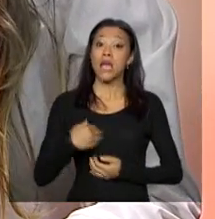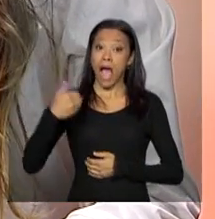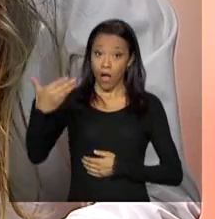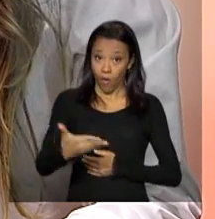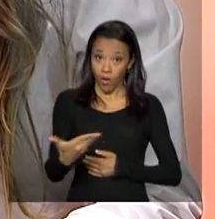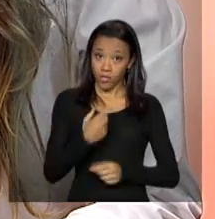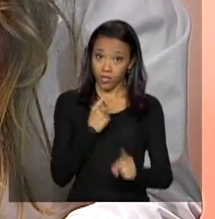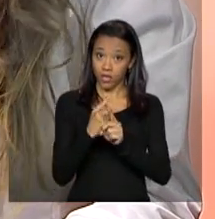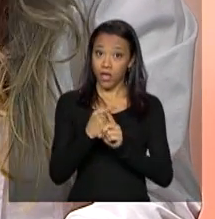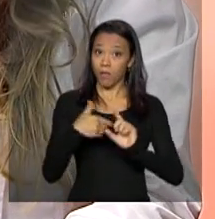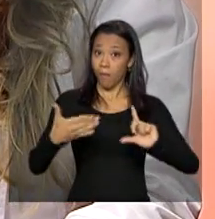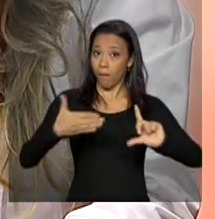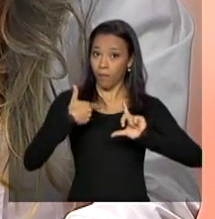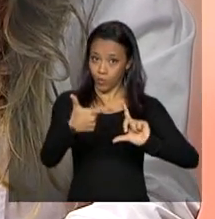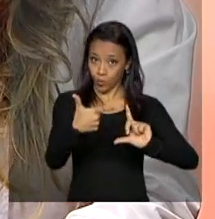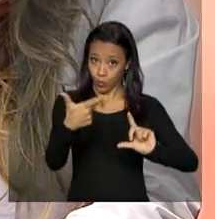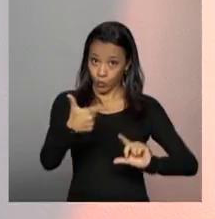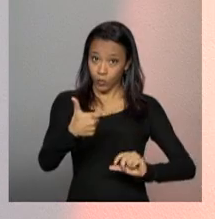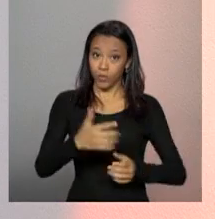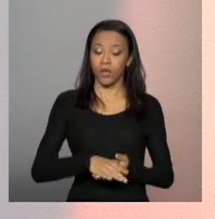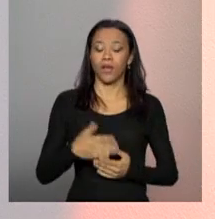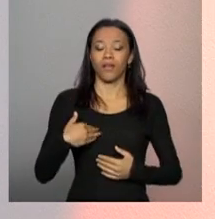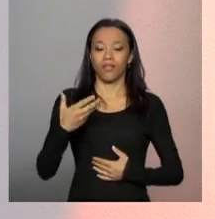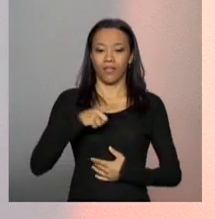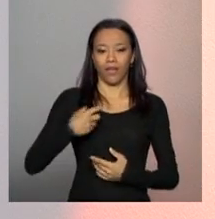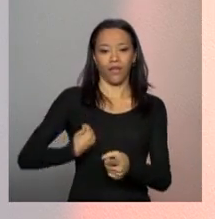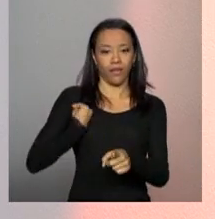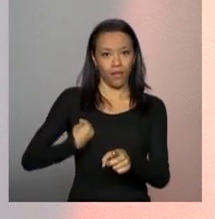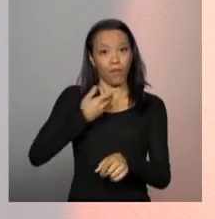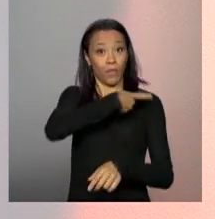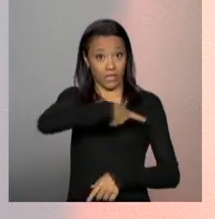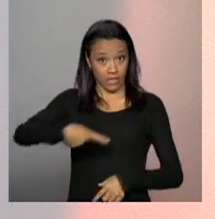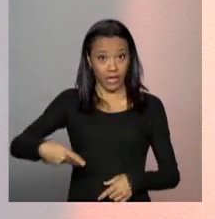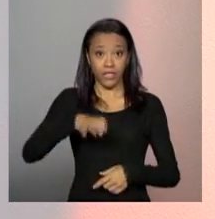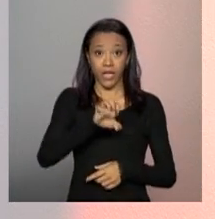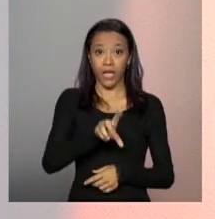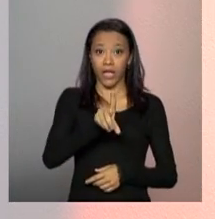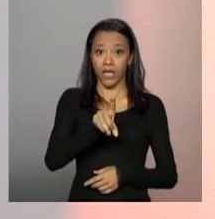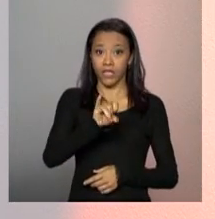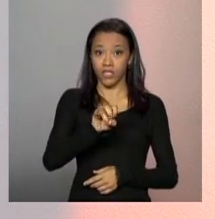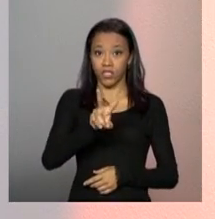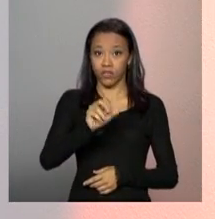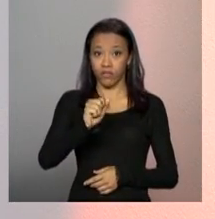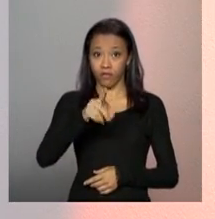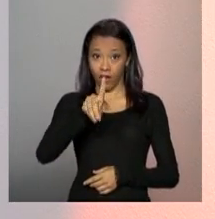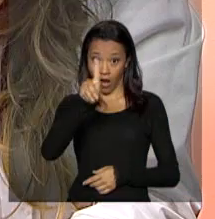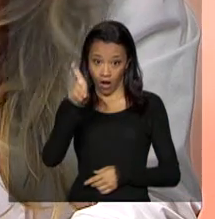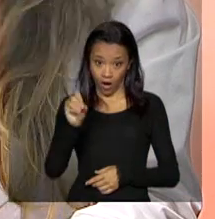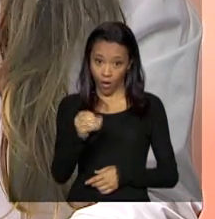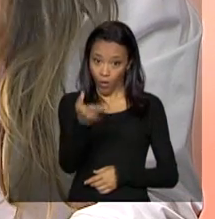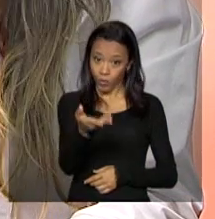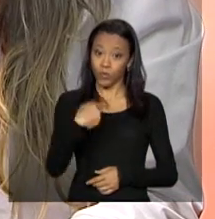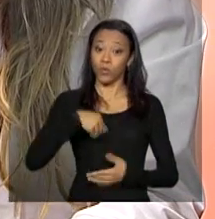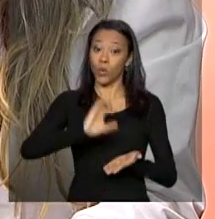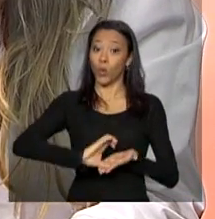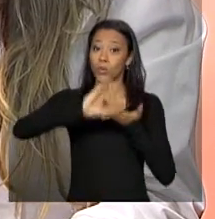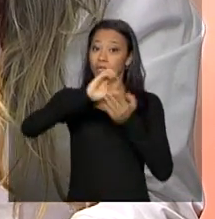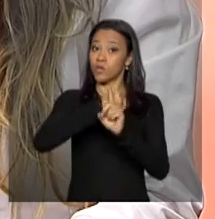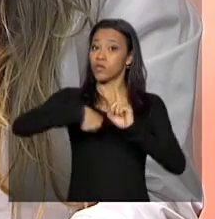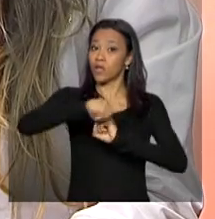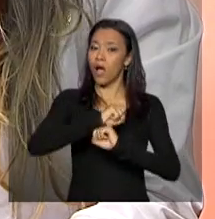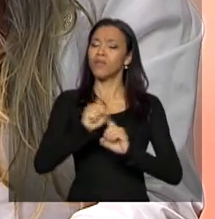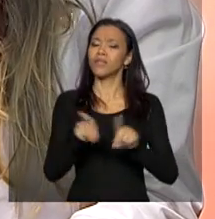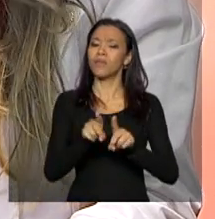contamos com a presença do presidente, Divaldo da Silva Ramos, presidente do Conselho Nacional de Assistência Social, e